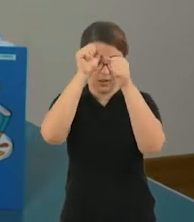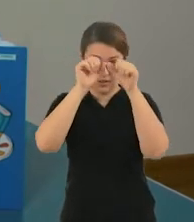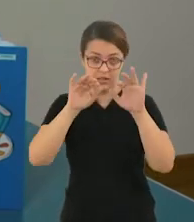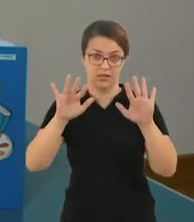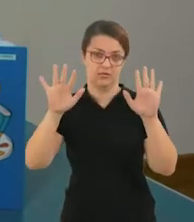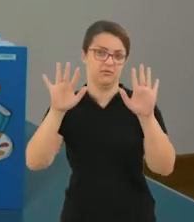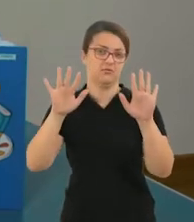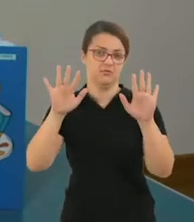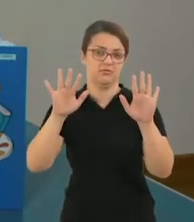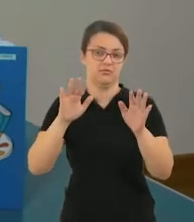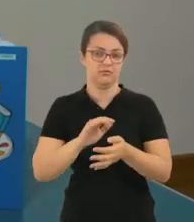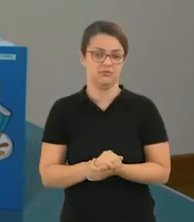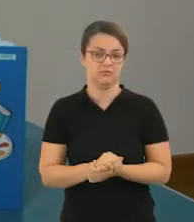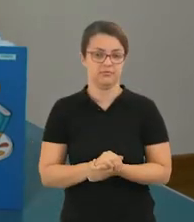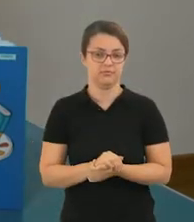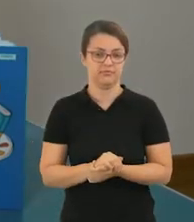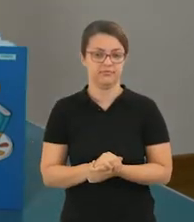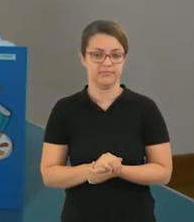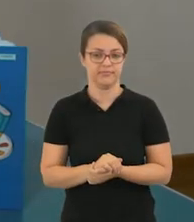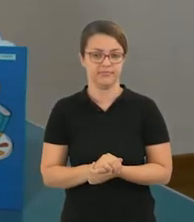clareza o texto, tudo bem?